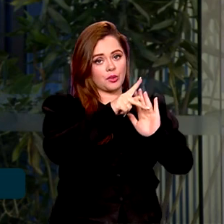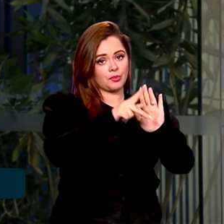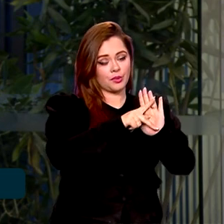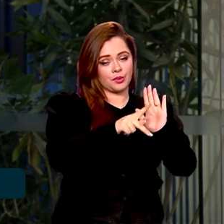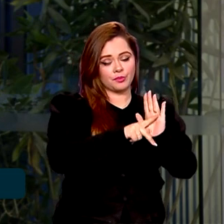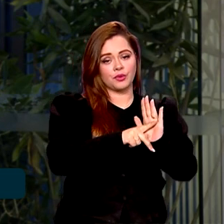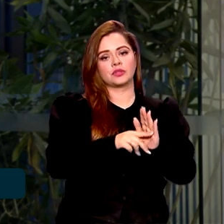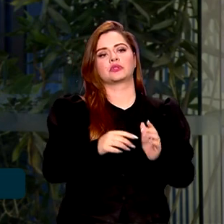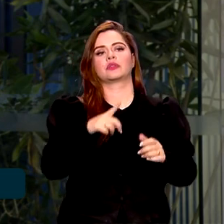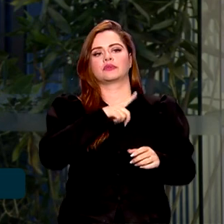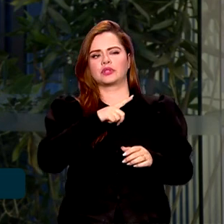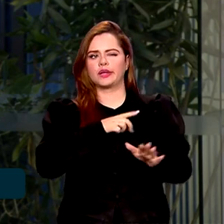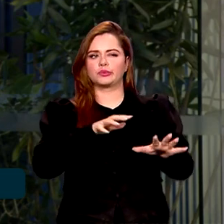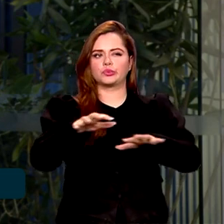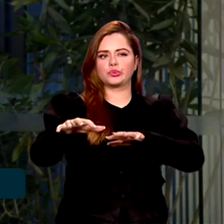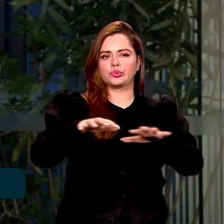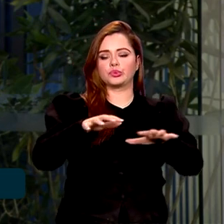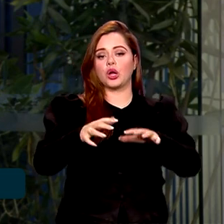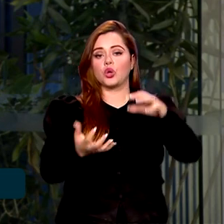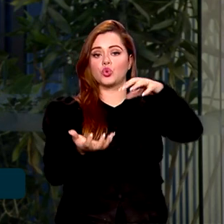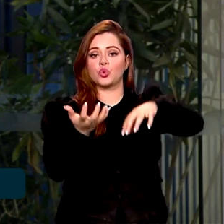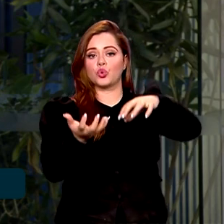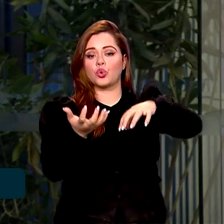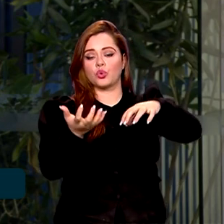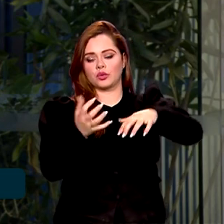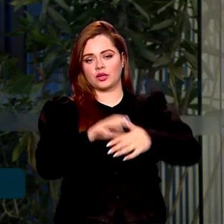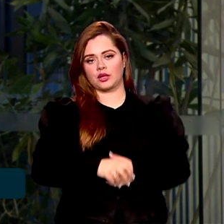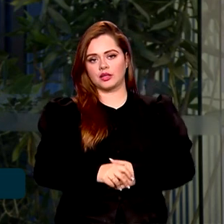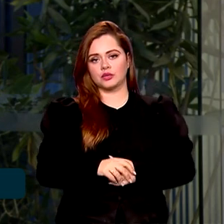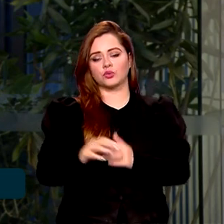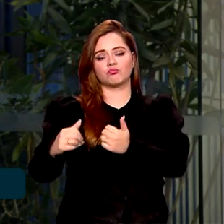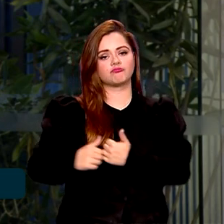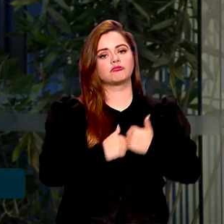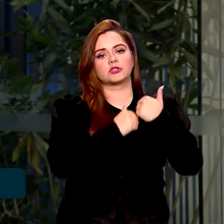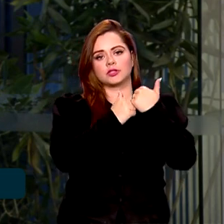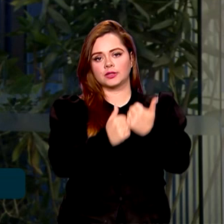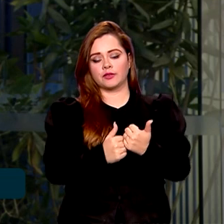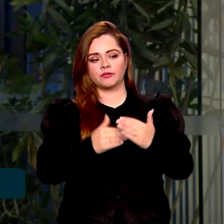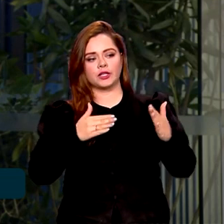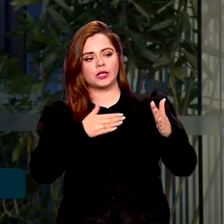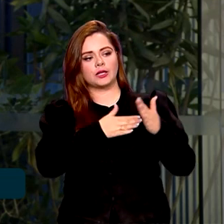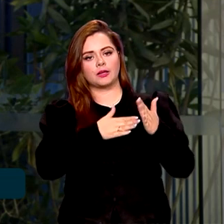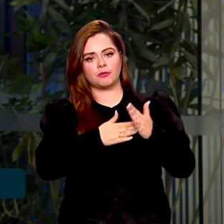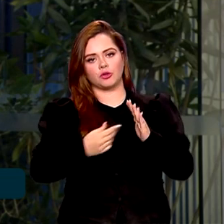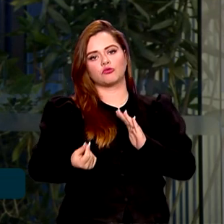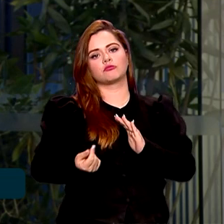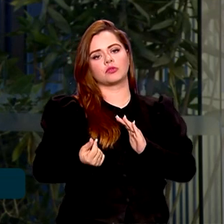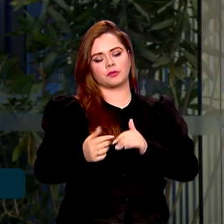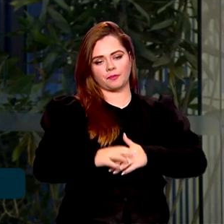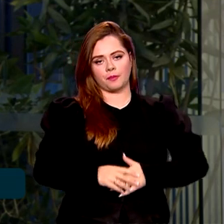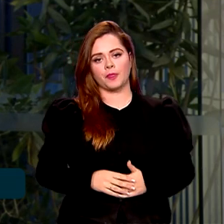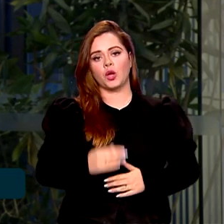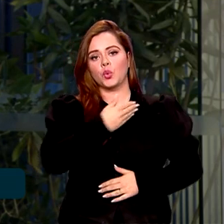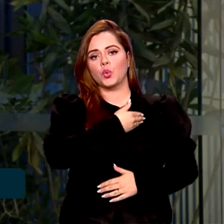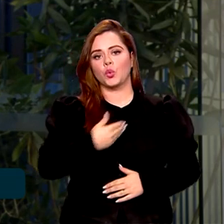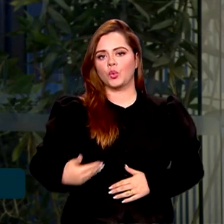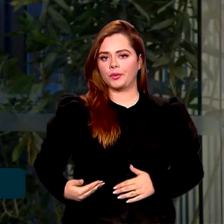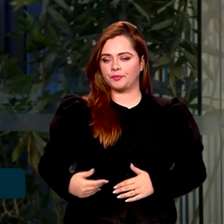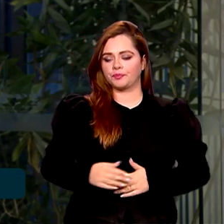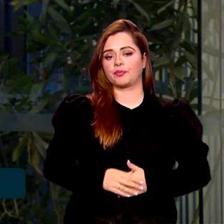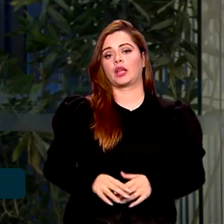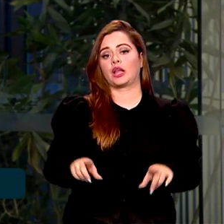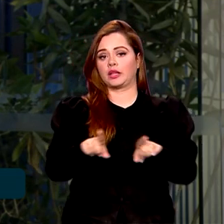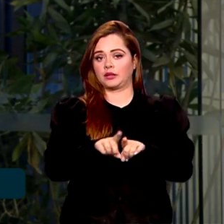tramitando lá no Congresso Nacional de um regime fiscal sustentável que limita os gastos do governo. A agência destacou ainda as